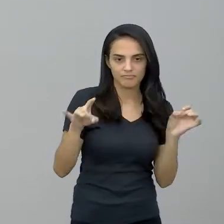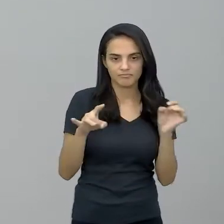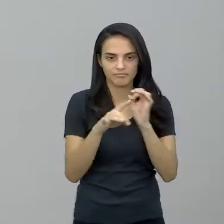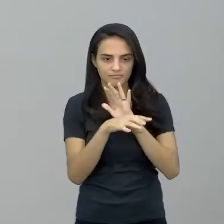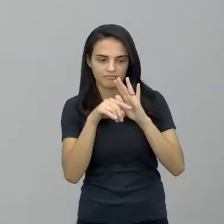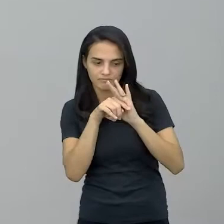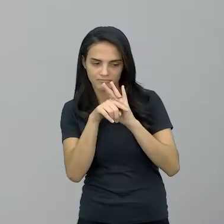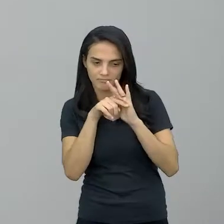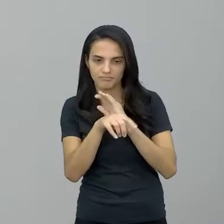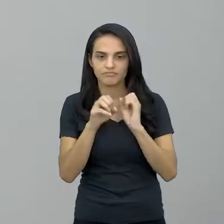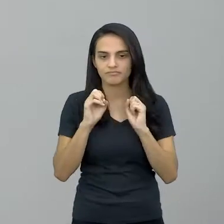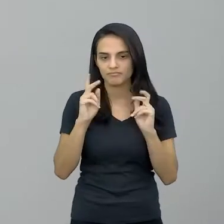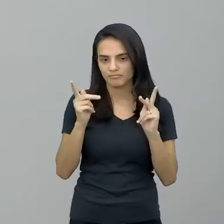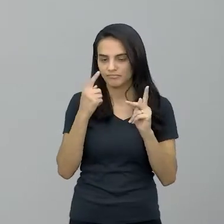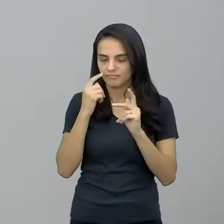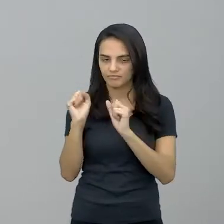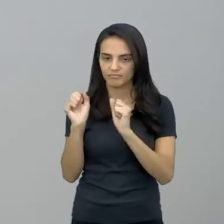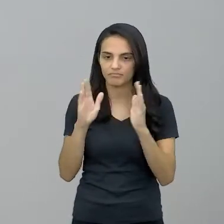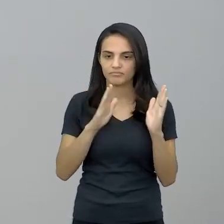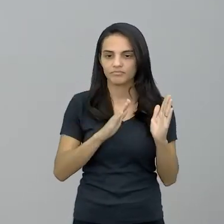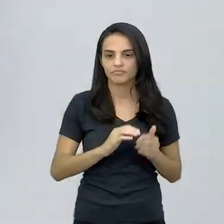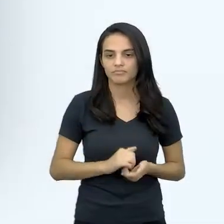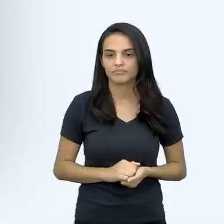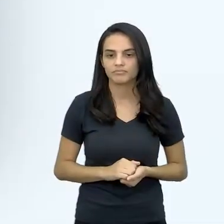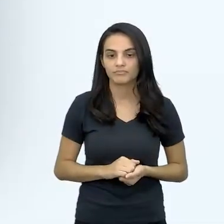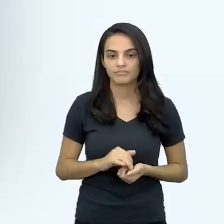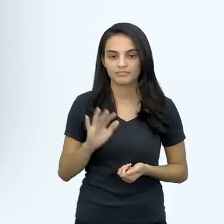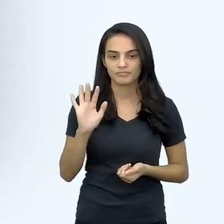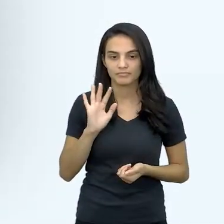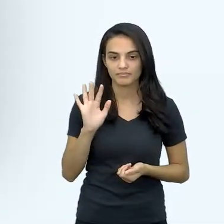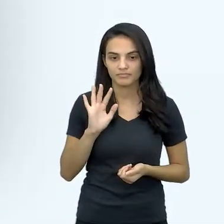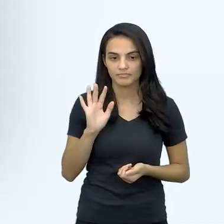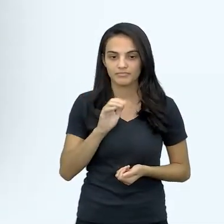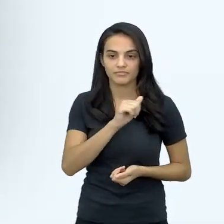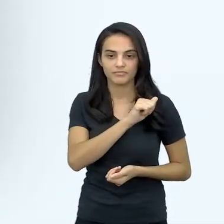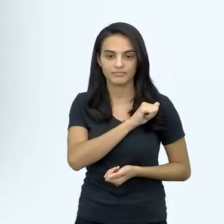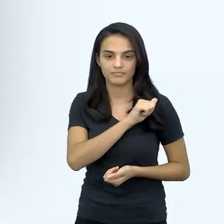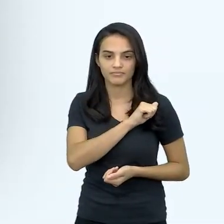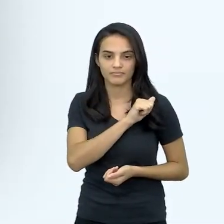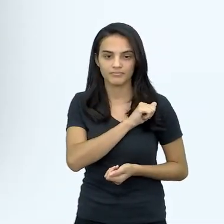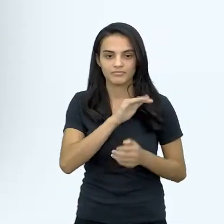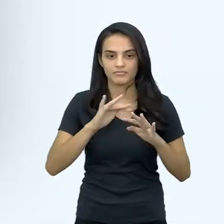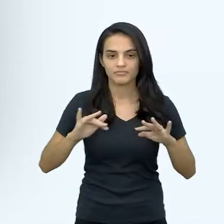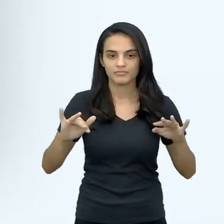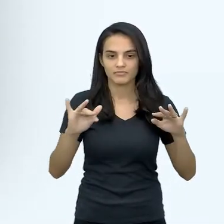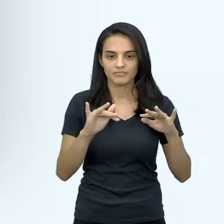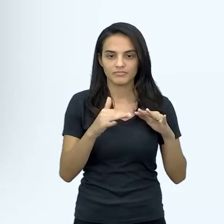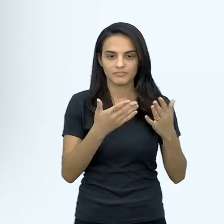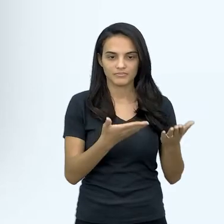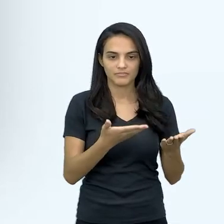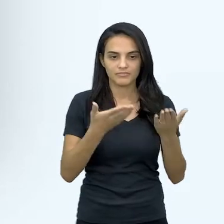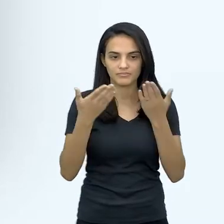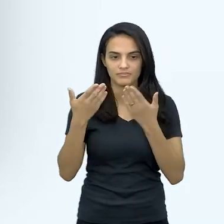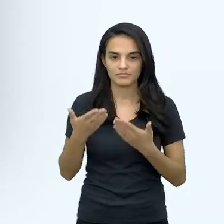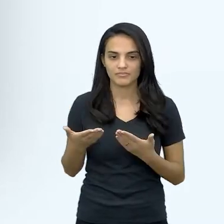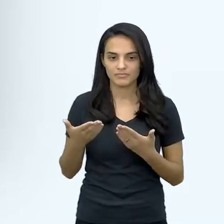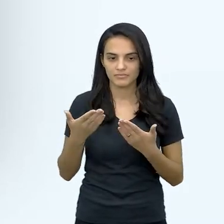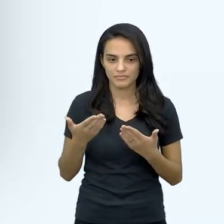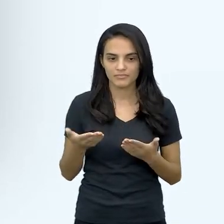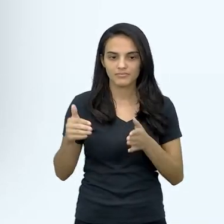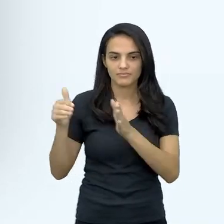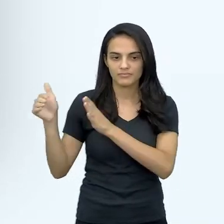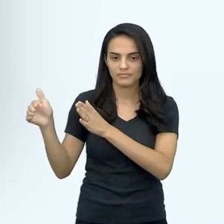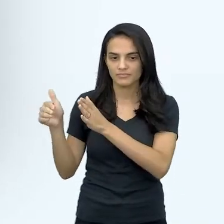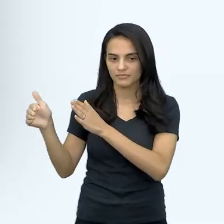analisar esse caso, então, pode rodar. Olá, alunos, estudantes, sejam todos bem-vindos a mais um